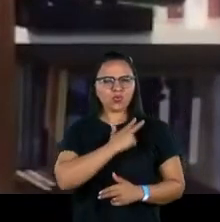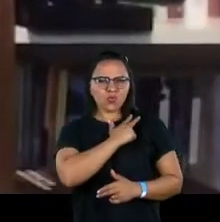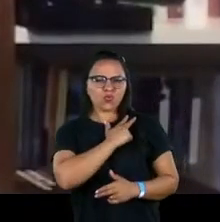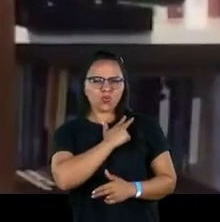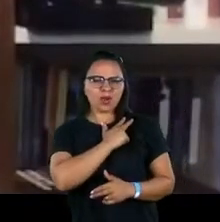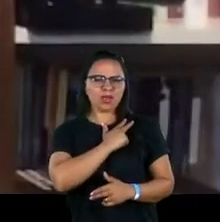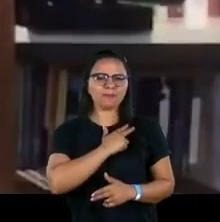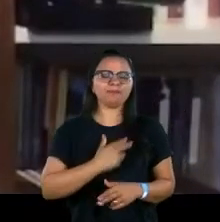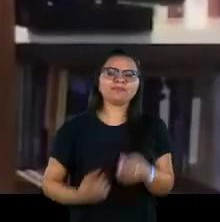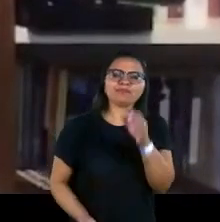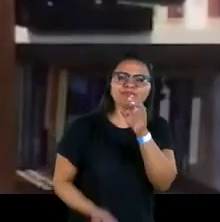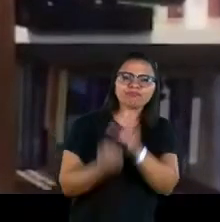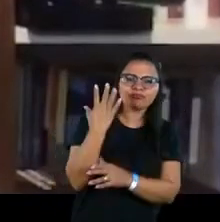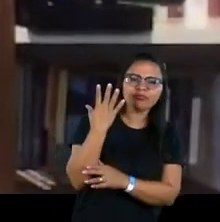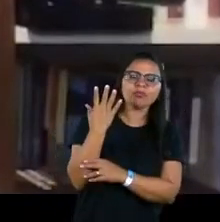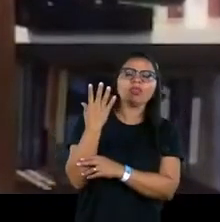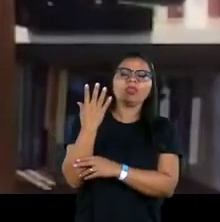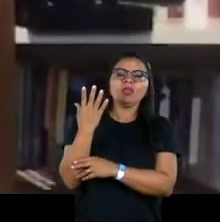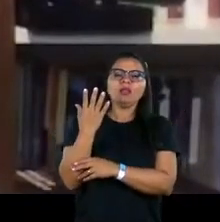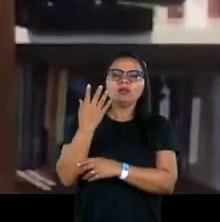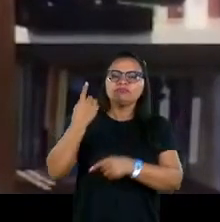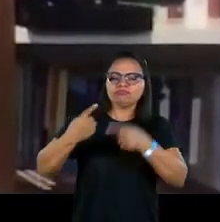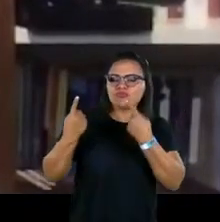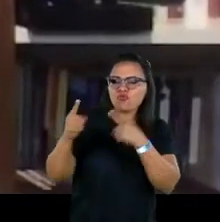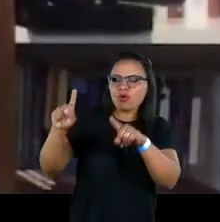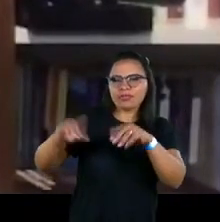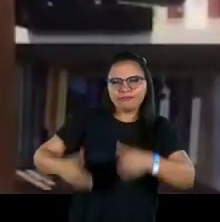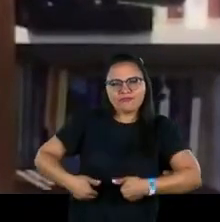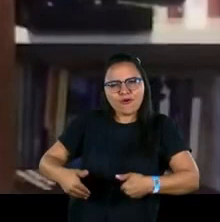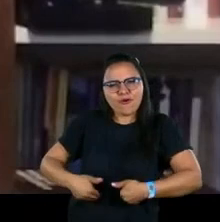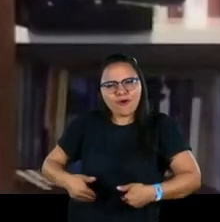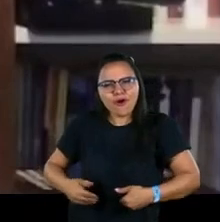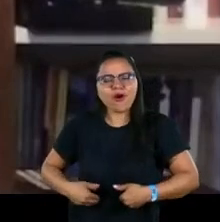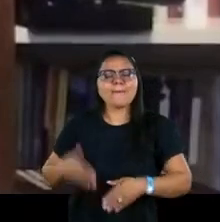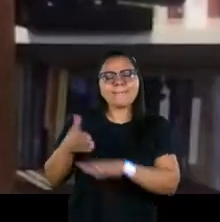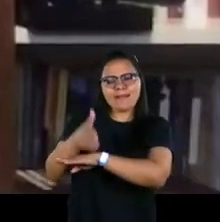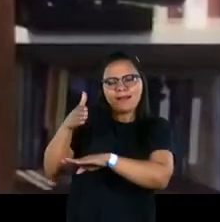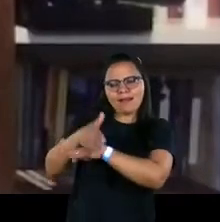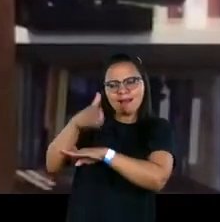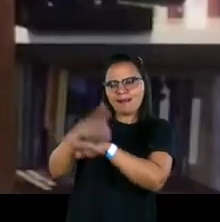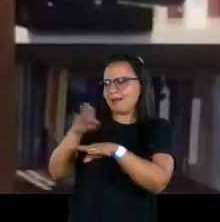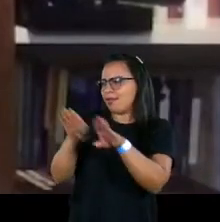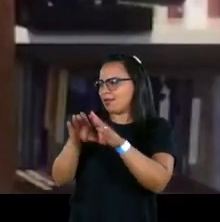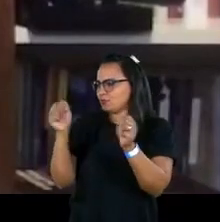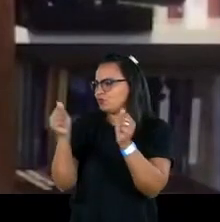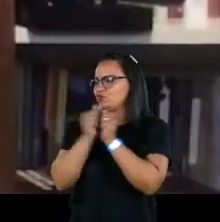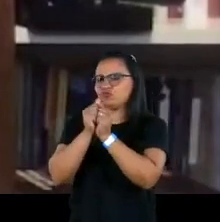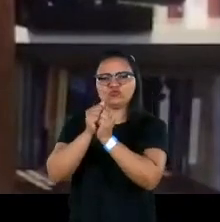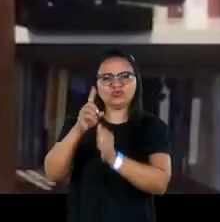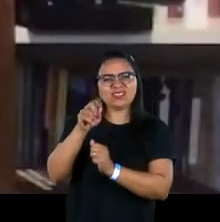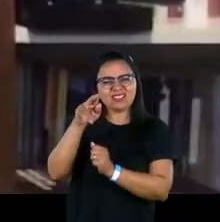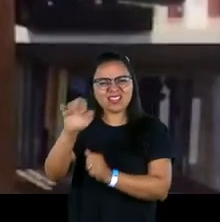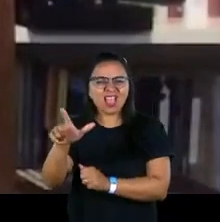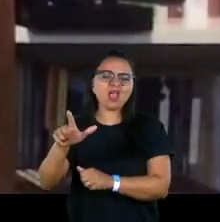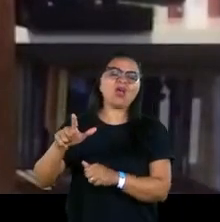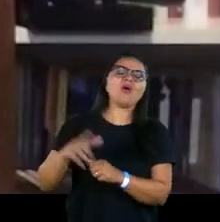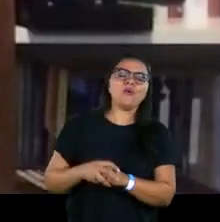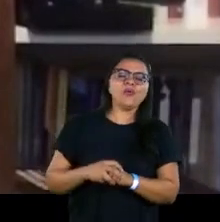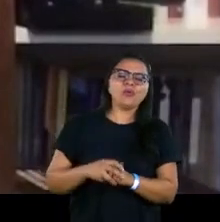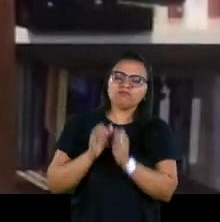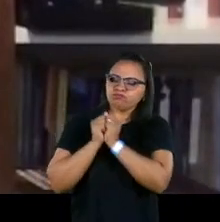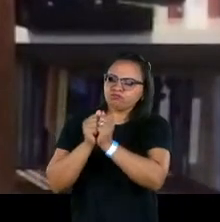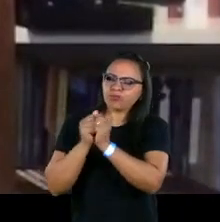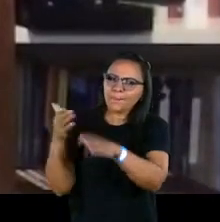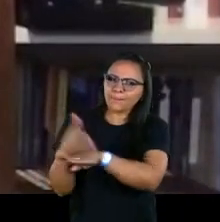criou a Comissão Nacional de Combate à Fome, que eu participei também, aliás, junto com o Daniel, filho do Betinho, que era um dos